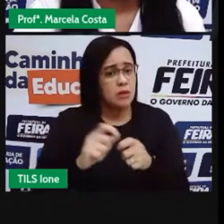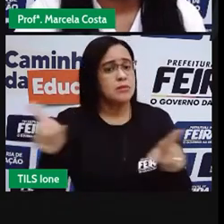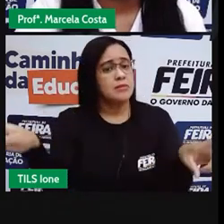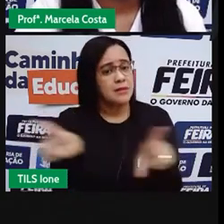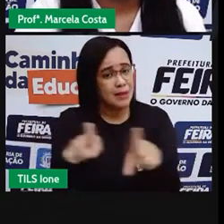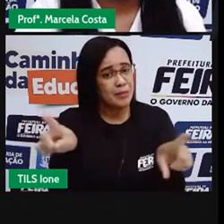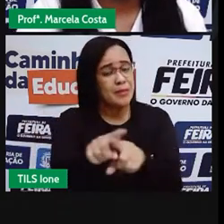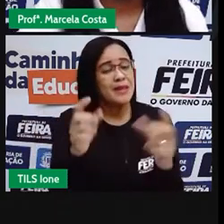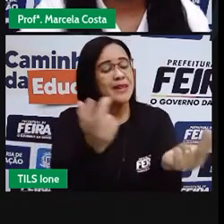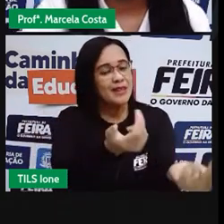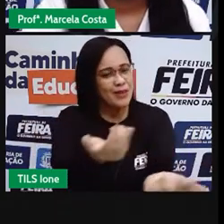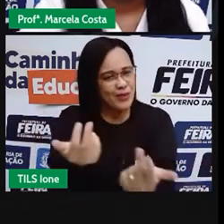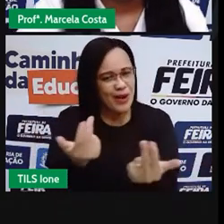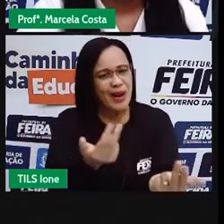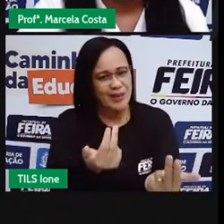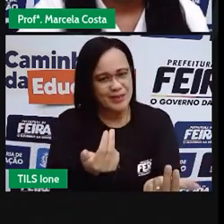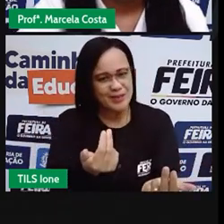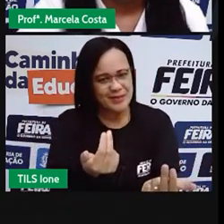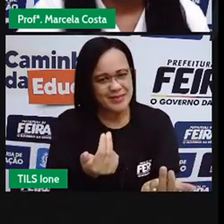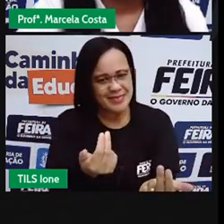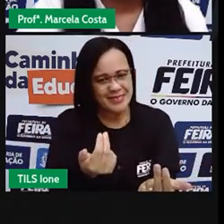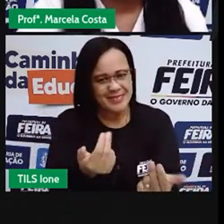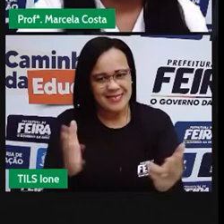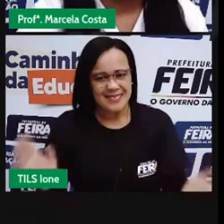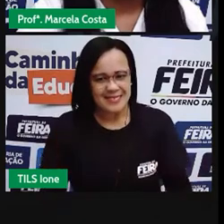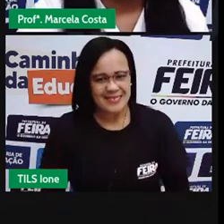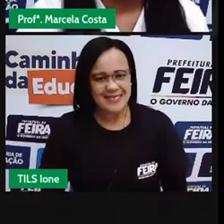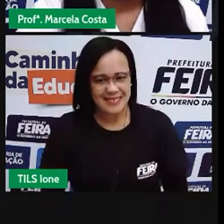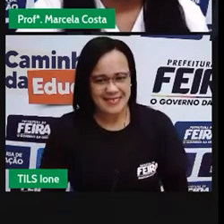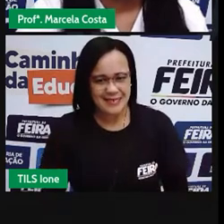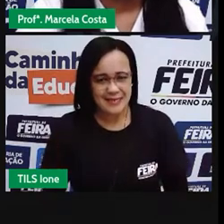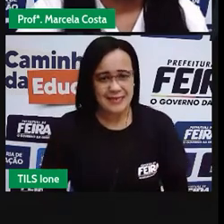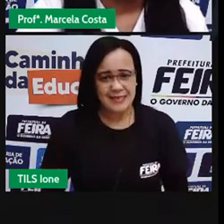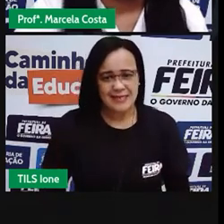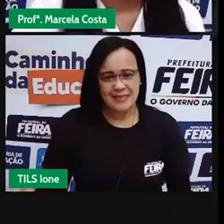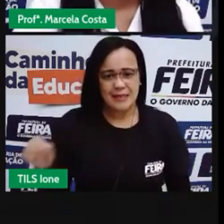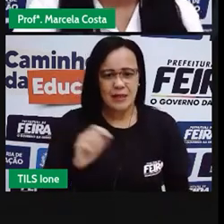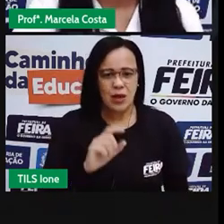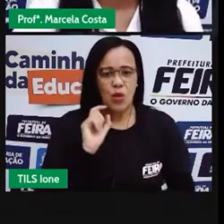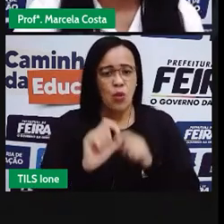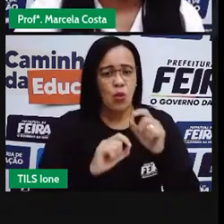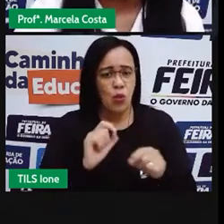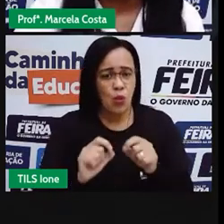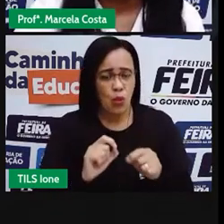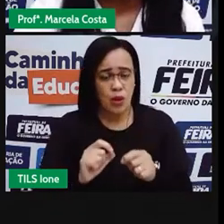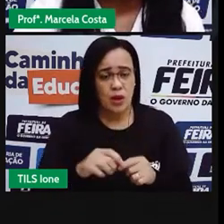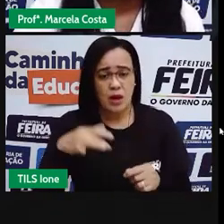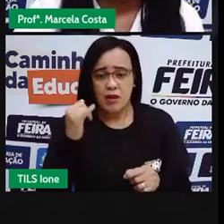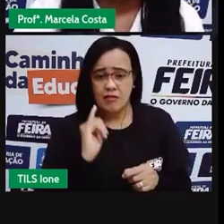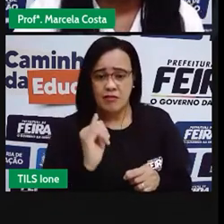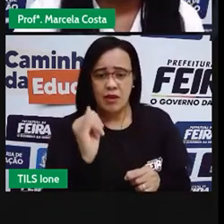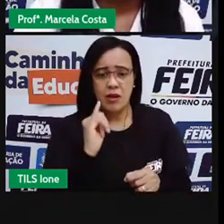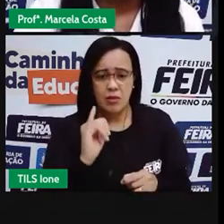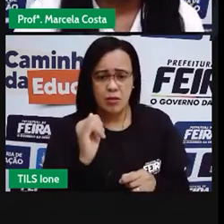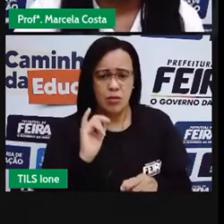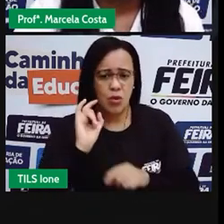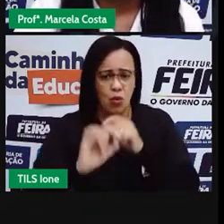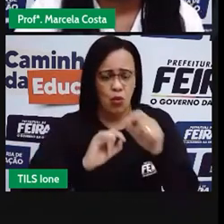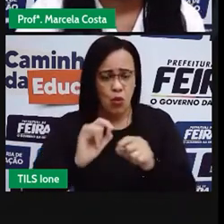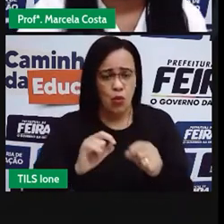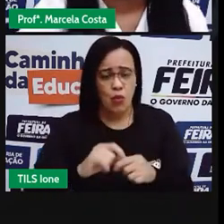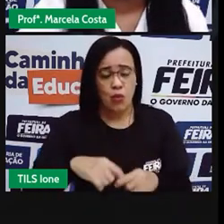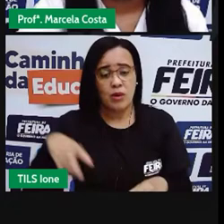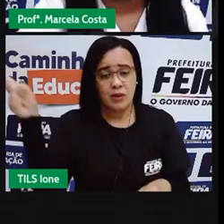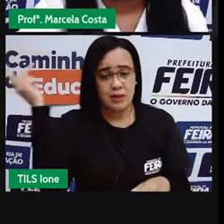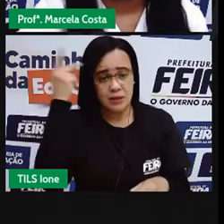do livro Fábulas de Edouro, São Paulo, Companhia das Letras, que é a editora.